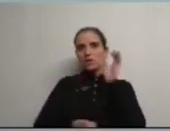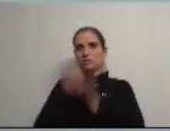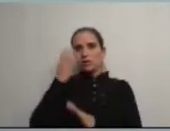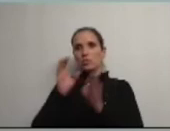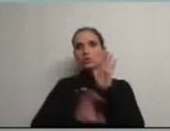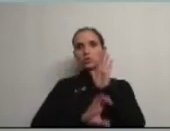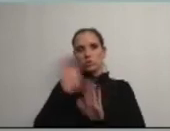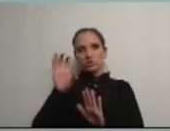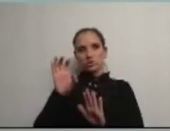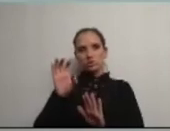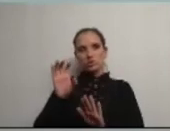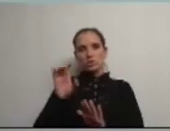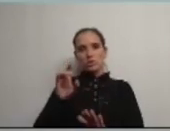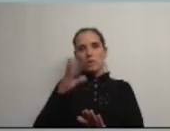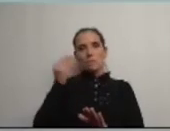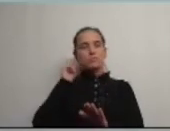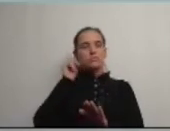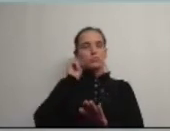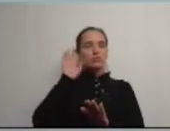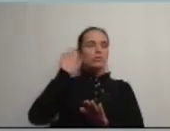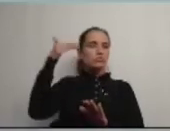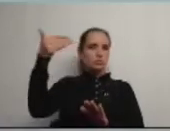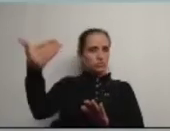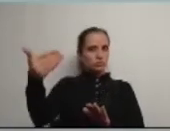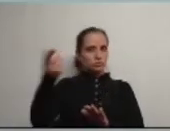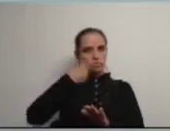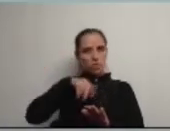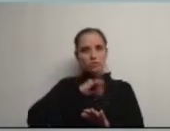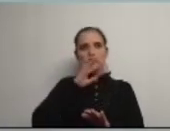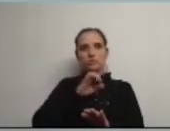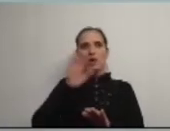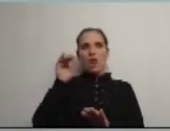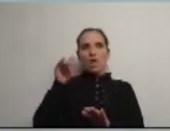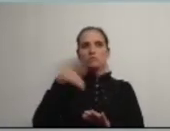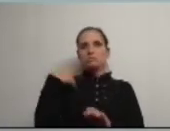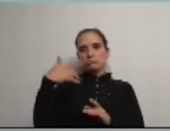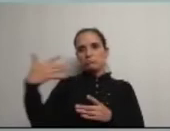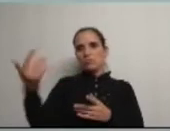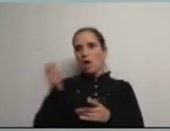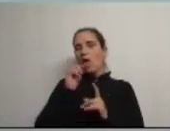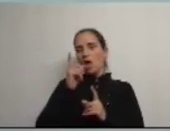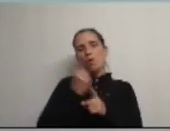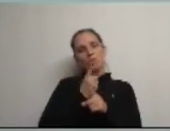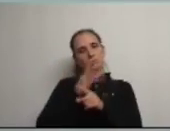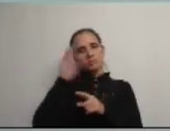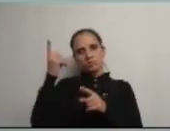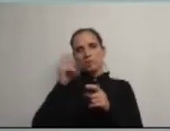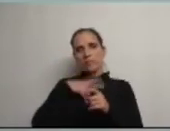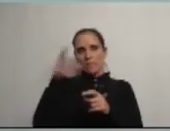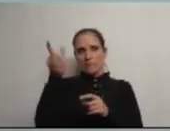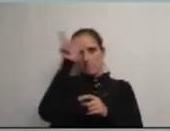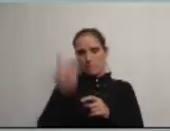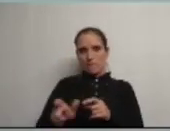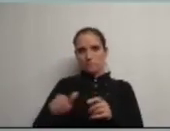condições é mesmo uma questão de futuro que não é dos nossos filhos é dos nossos restos é uma questão de futuro do país não é mesmo uma